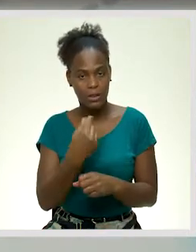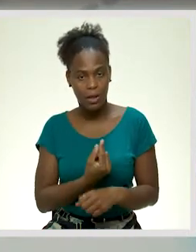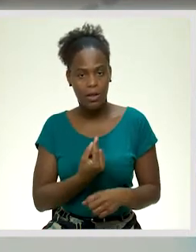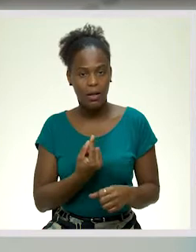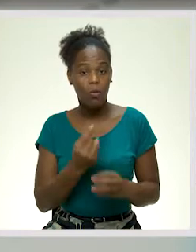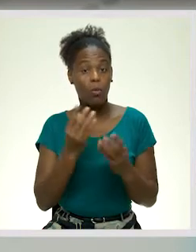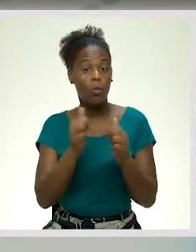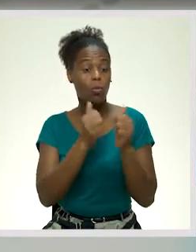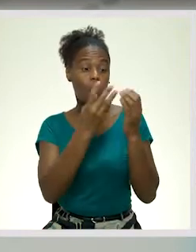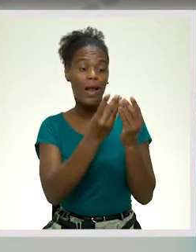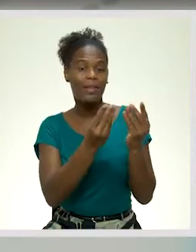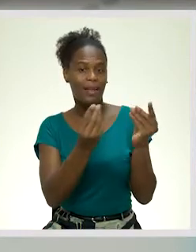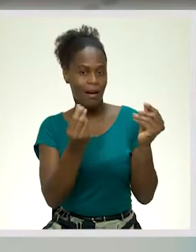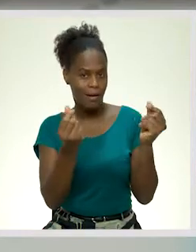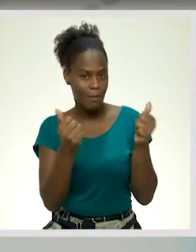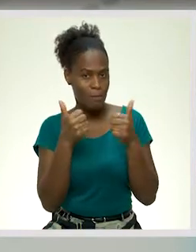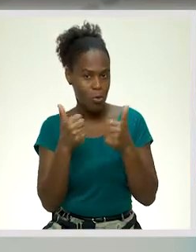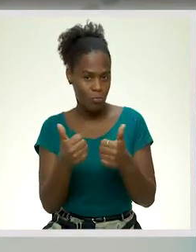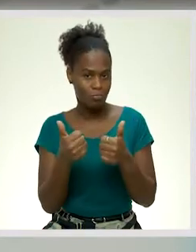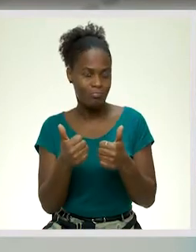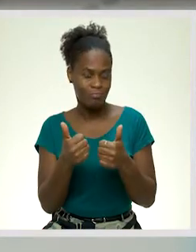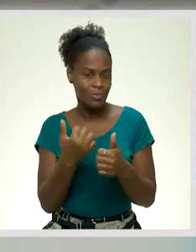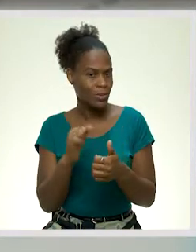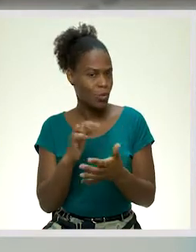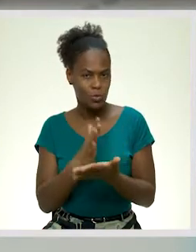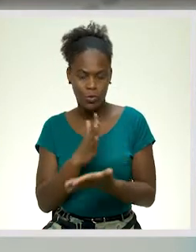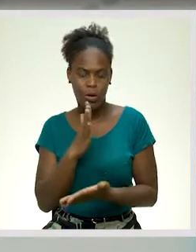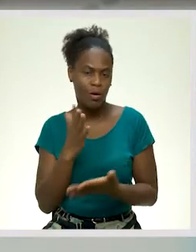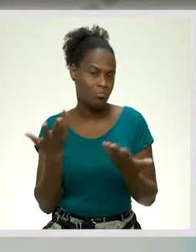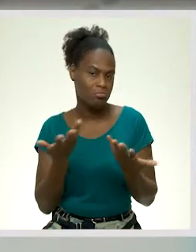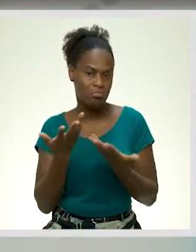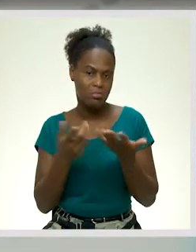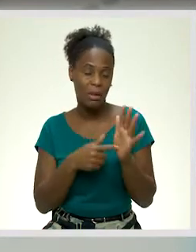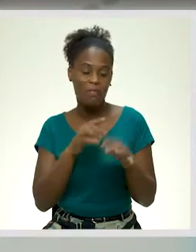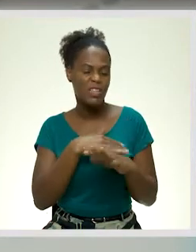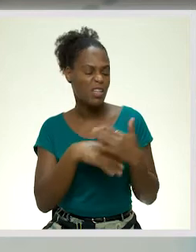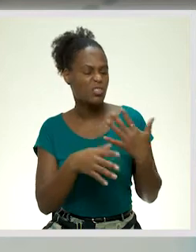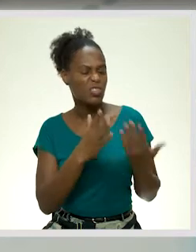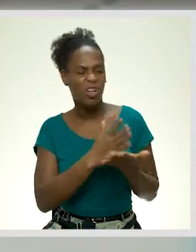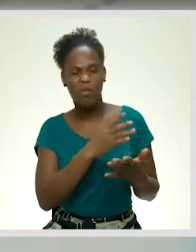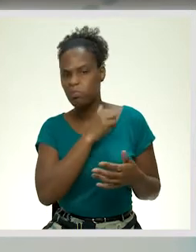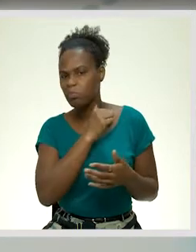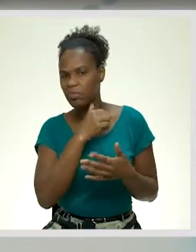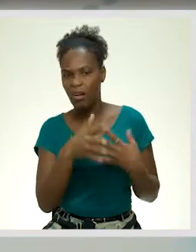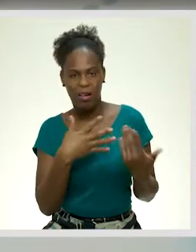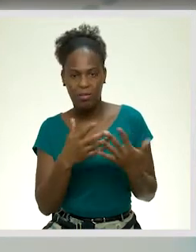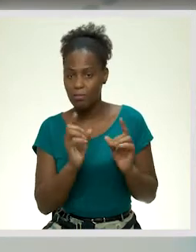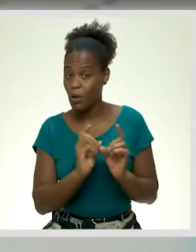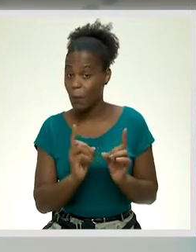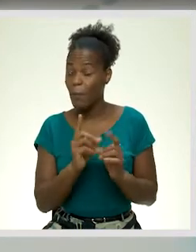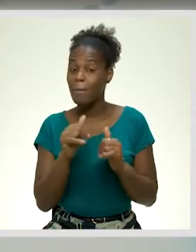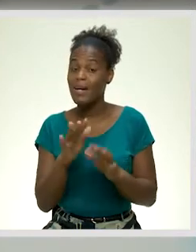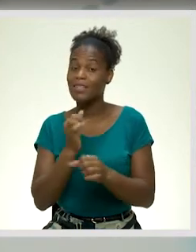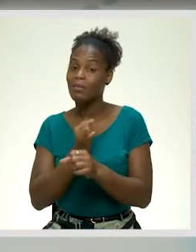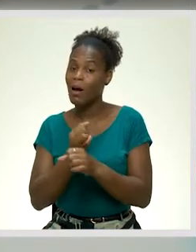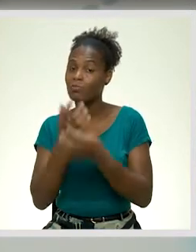digamos assim, qualitativamente boa. Não somente, digamos, fazer por fazer, mas sim fazer um trabalho